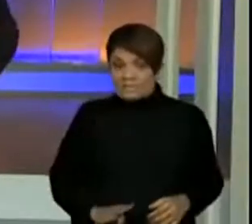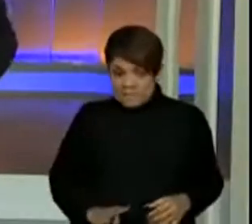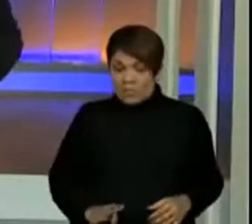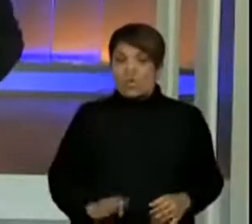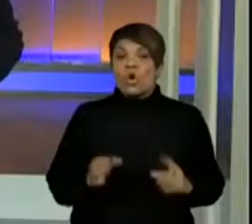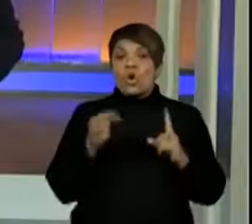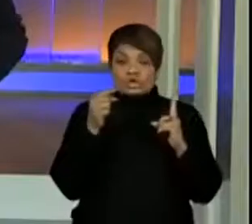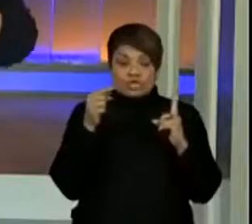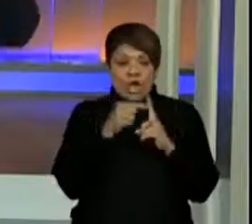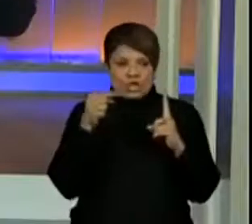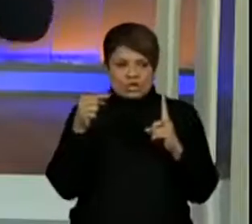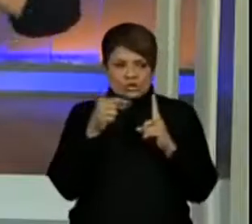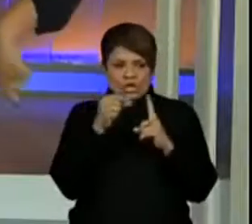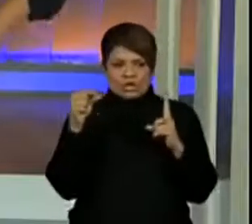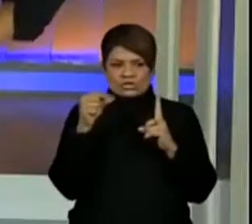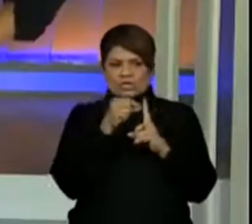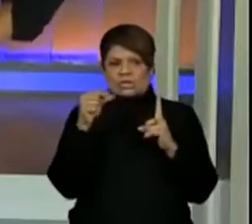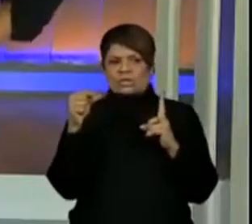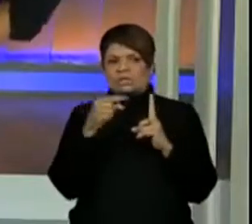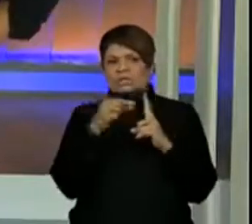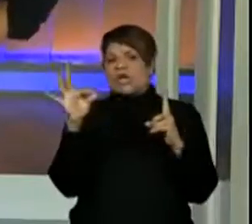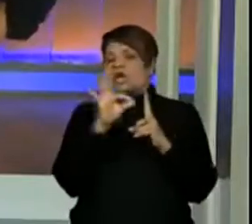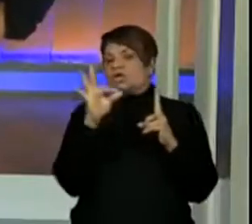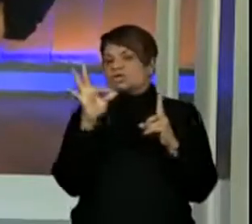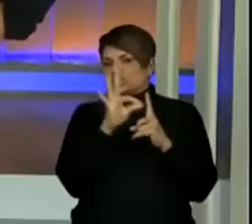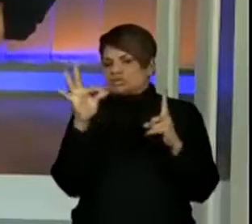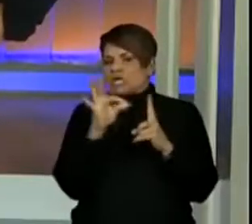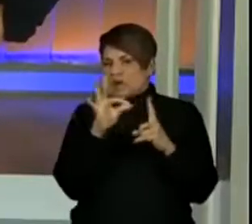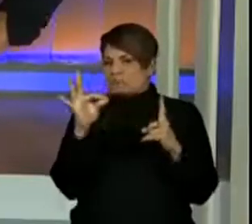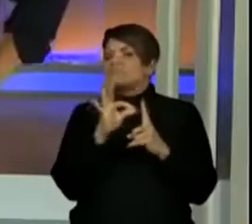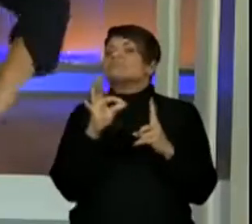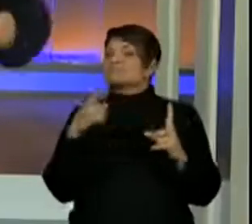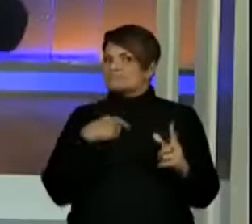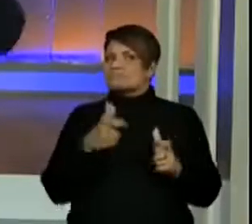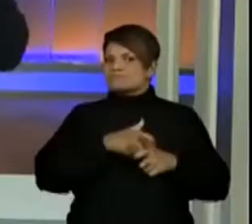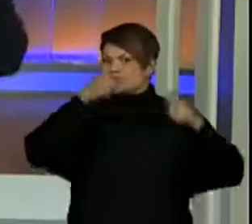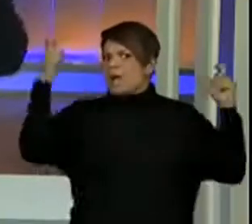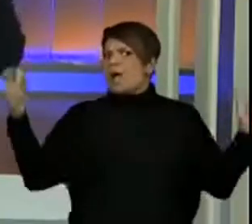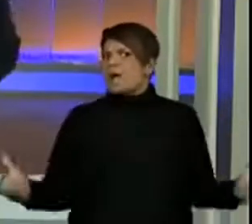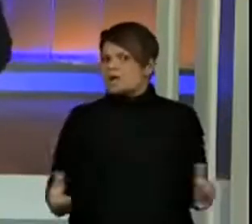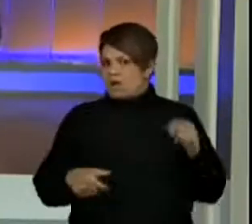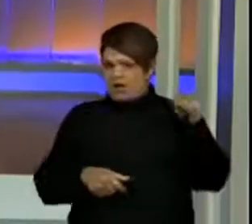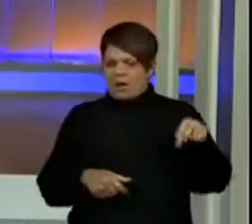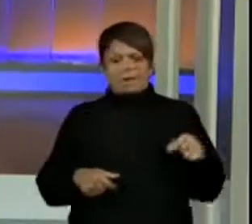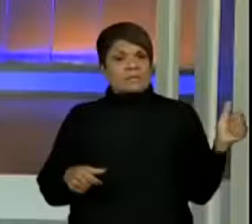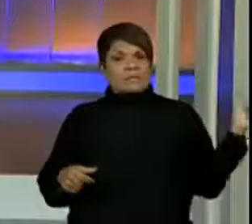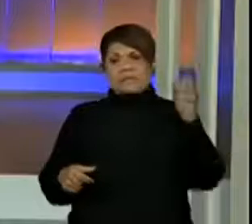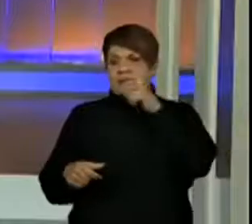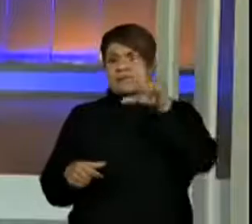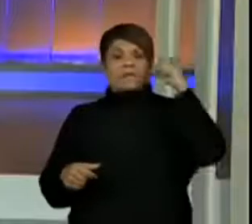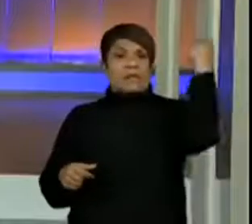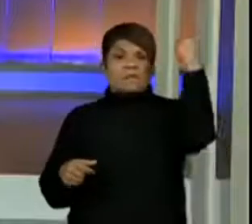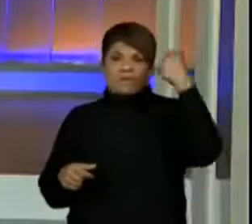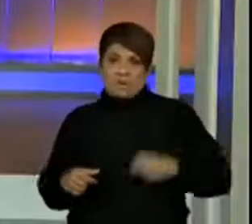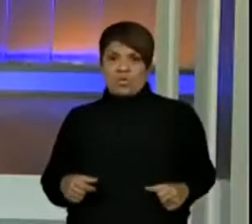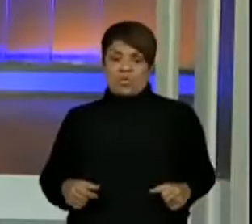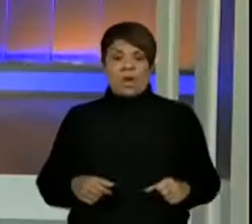de soja e tem gente que não gosta de soja, sabia? Mas soja é um alimento